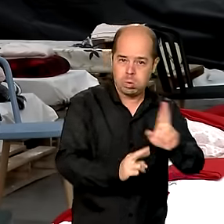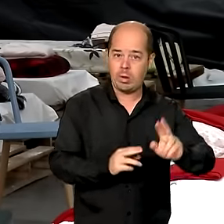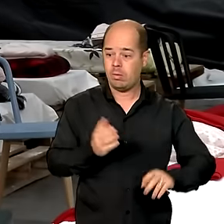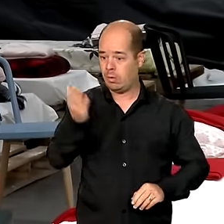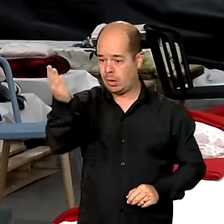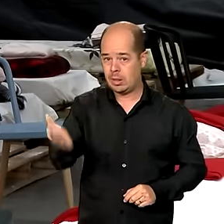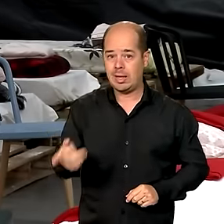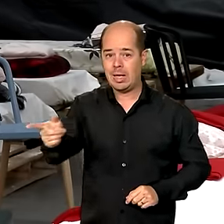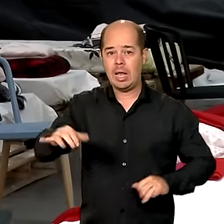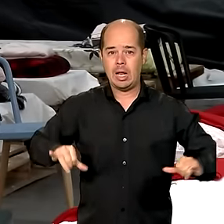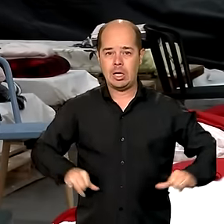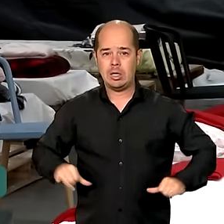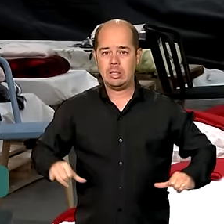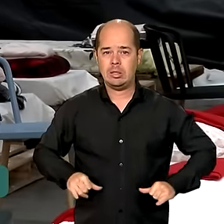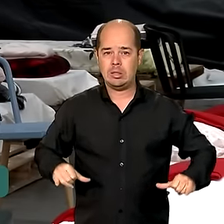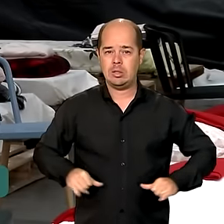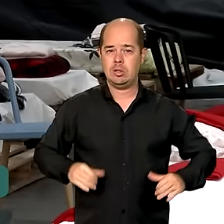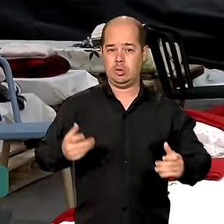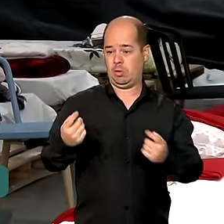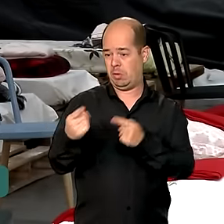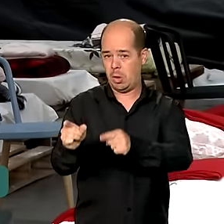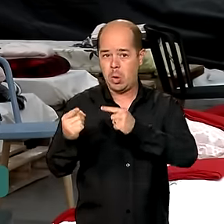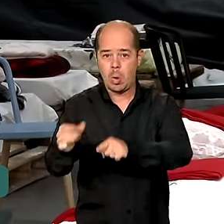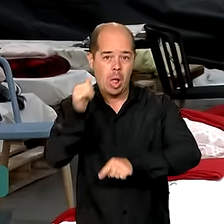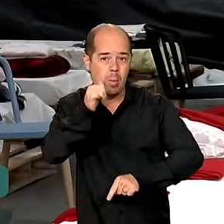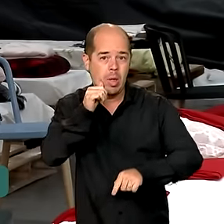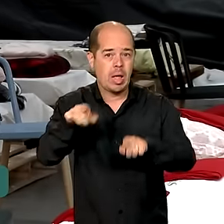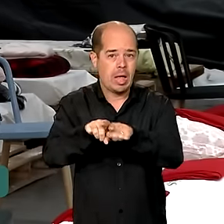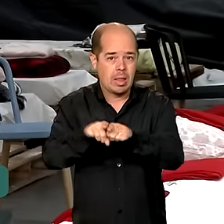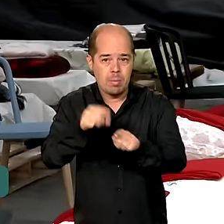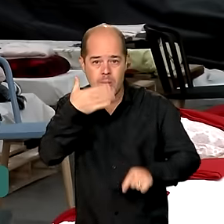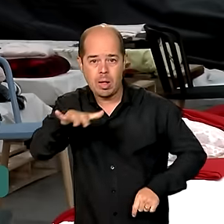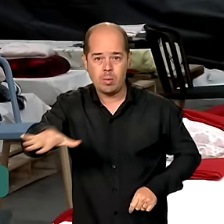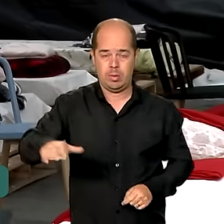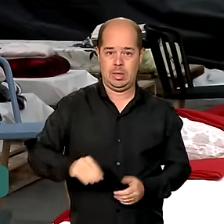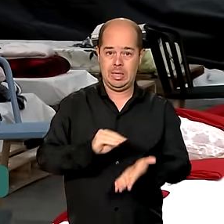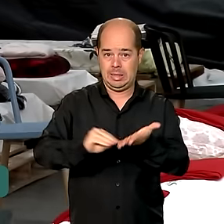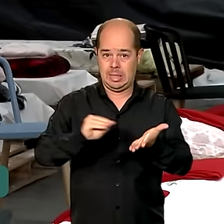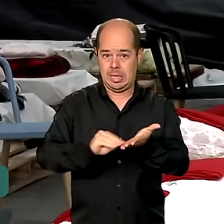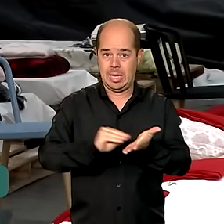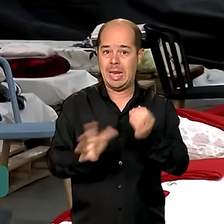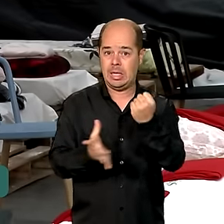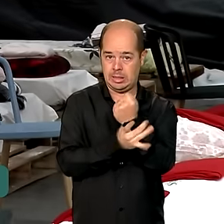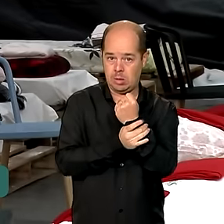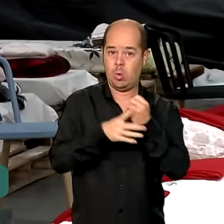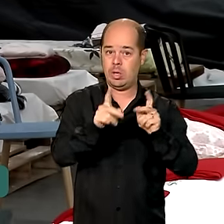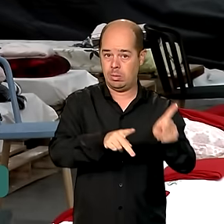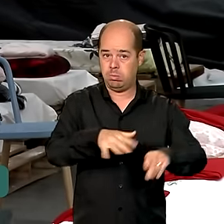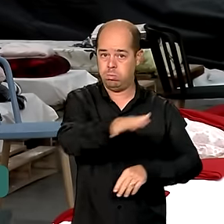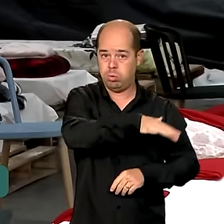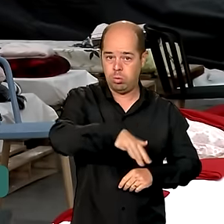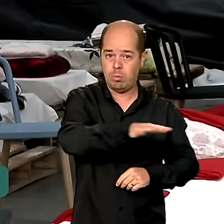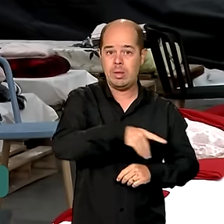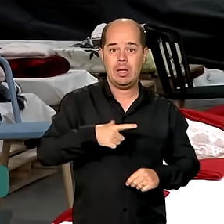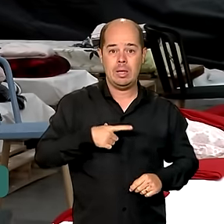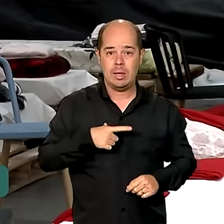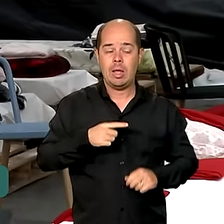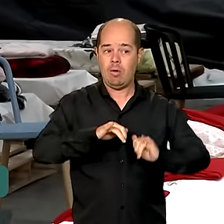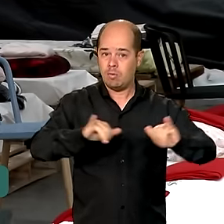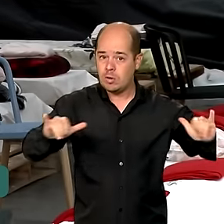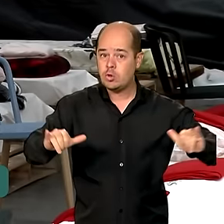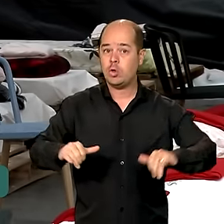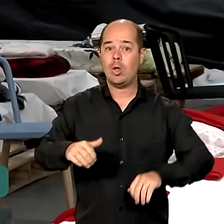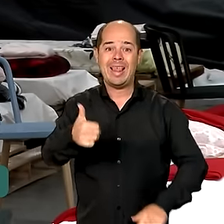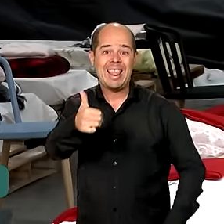Segundo a Secretaria de Segurança Pública, mais de 10 pessoas já foram presas, suspeitas de